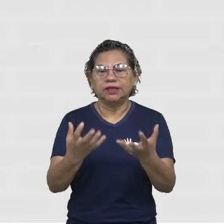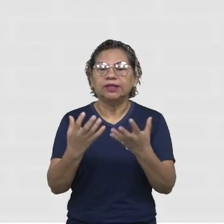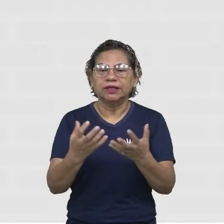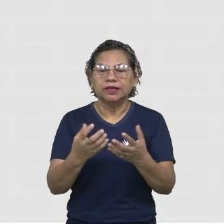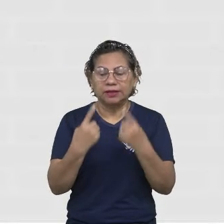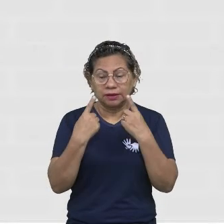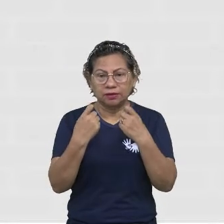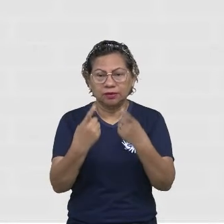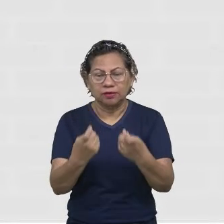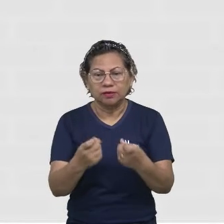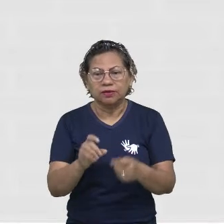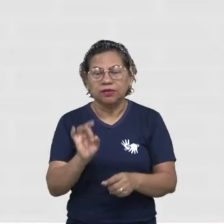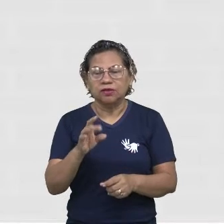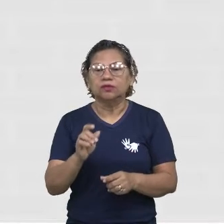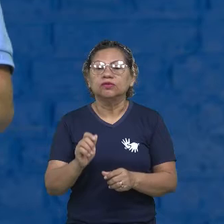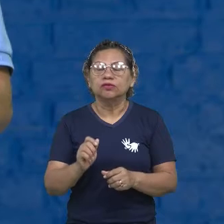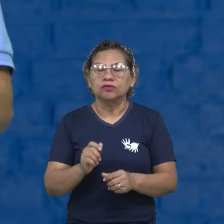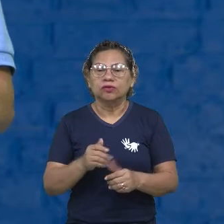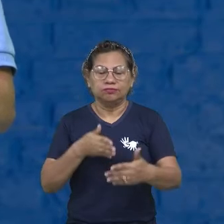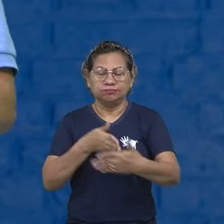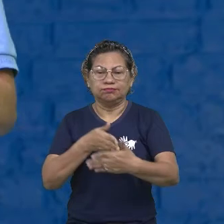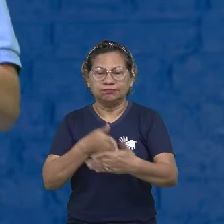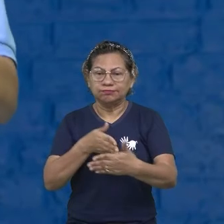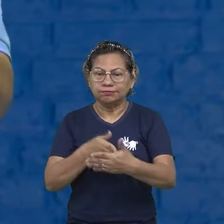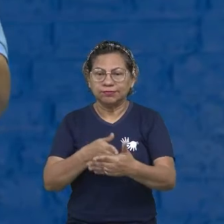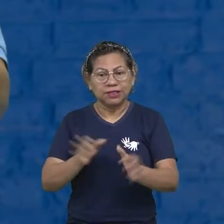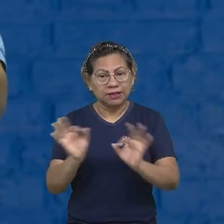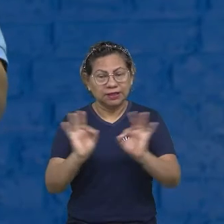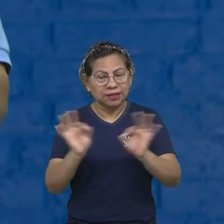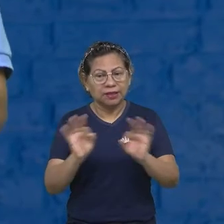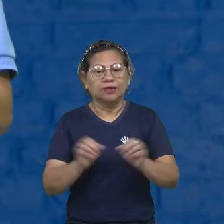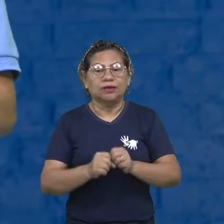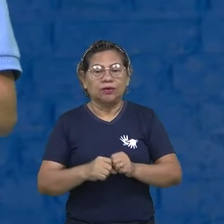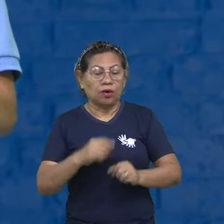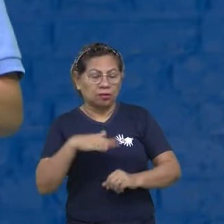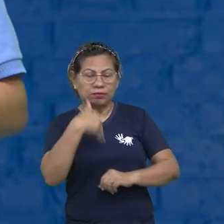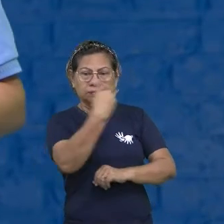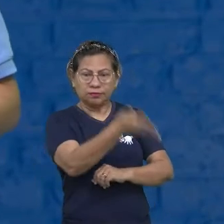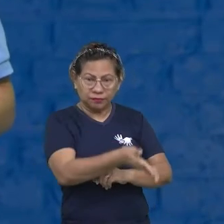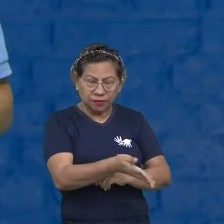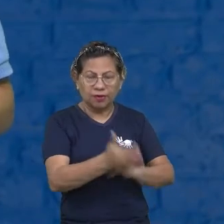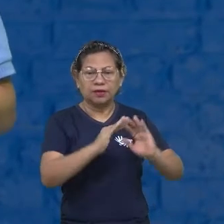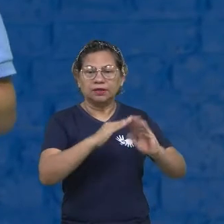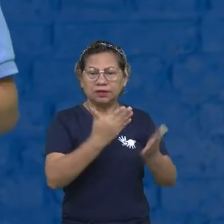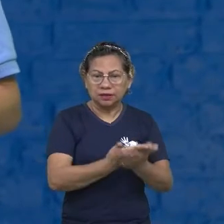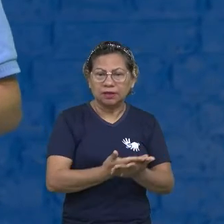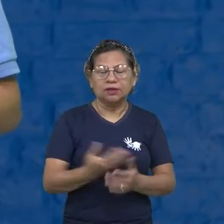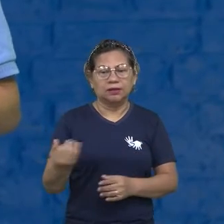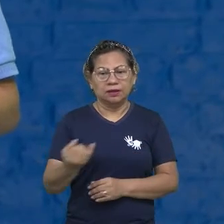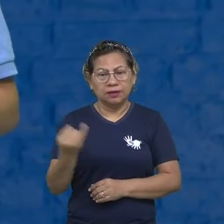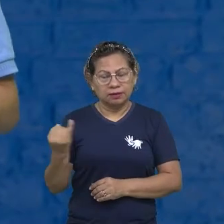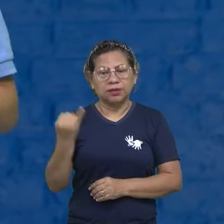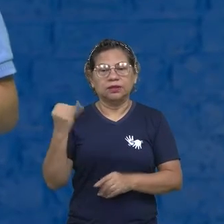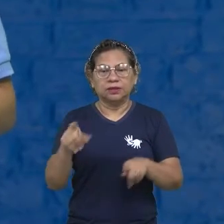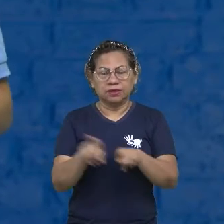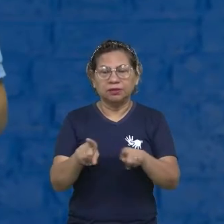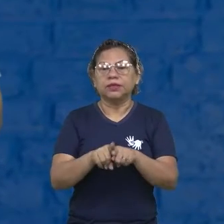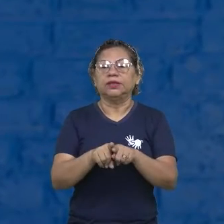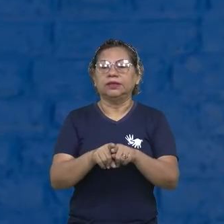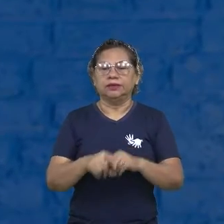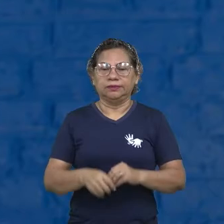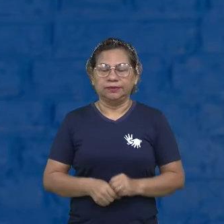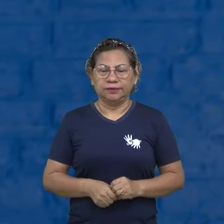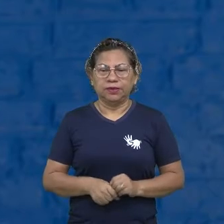Não ficar só no que a professora está falando em sala de aula, o que nós estamos comentando aqui. Ir além. Nós